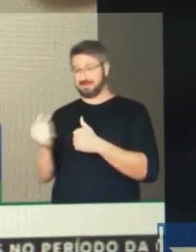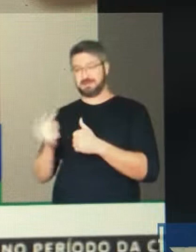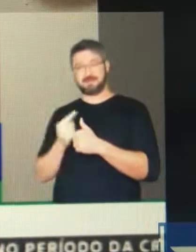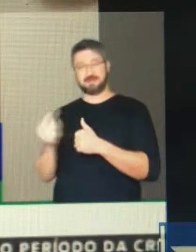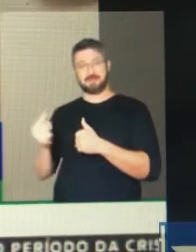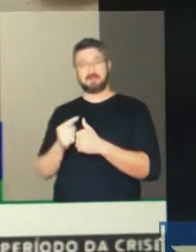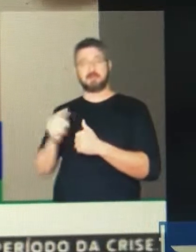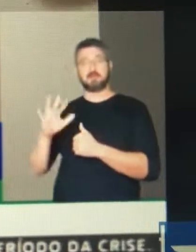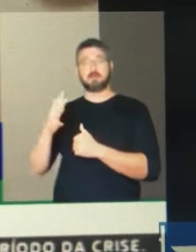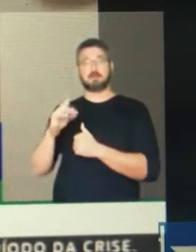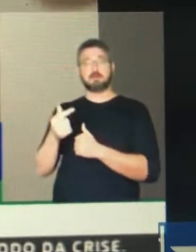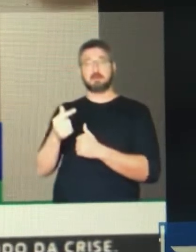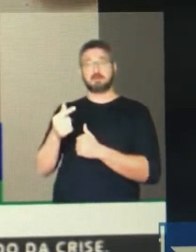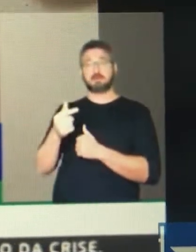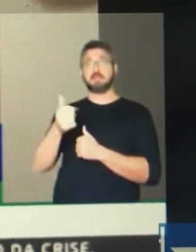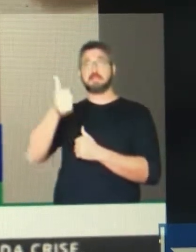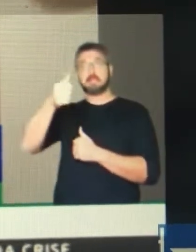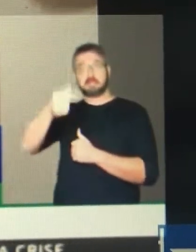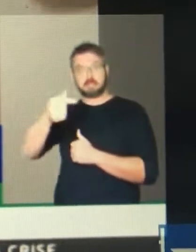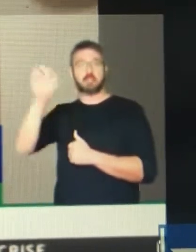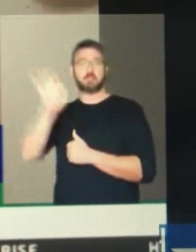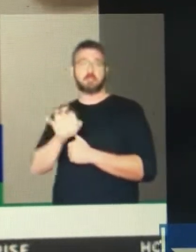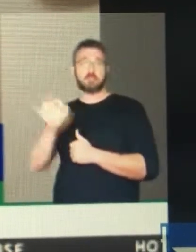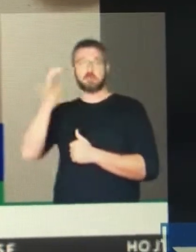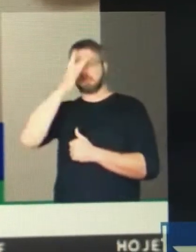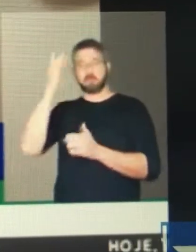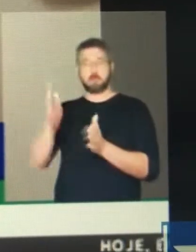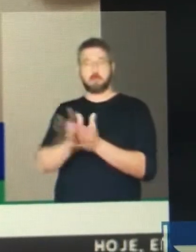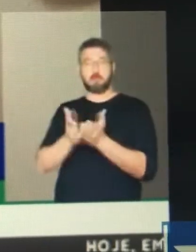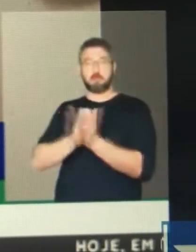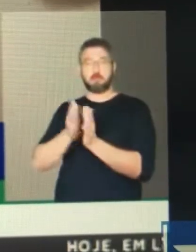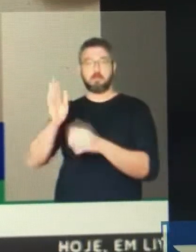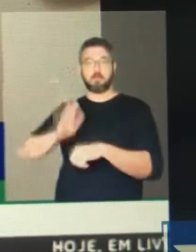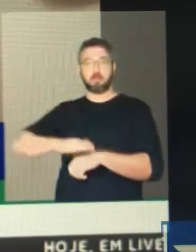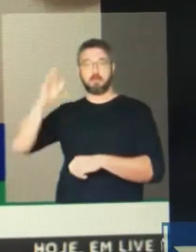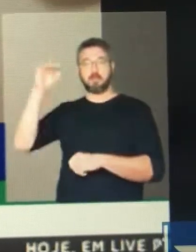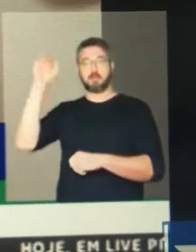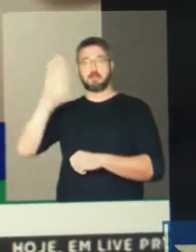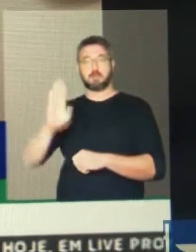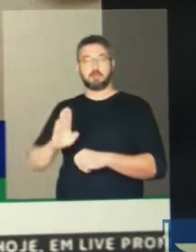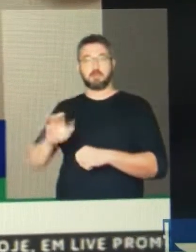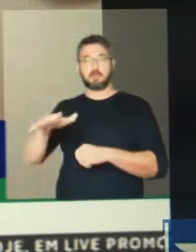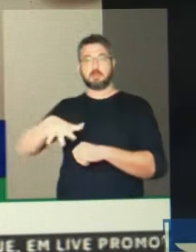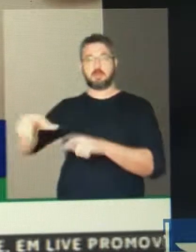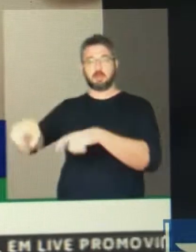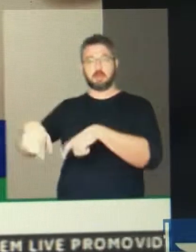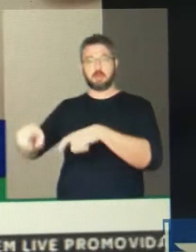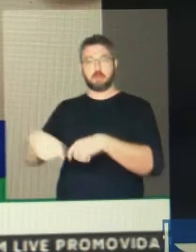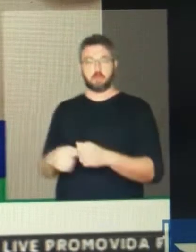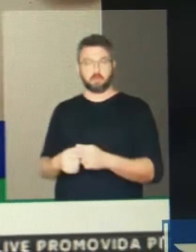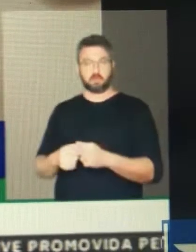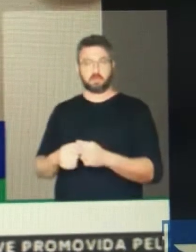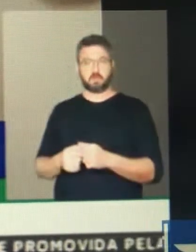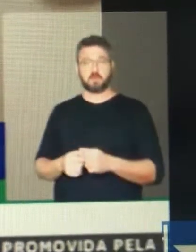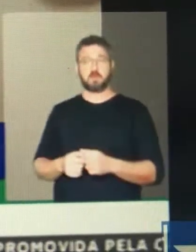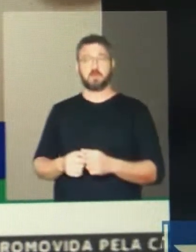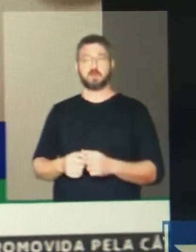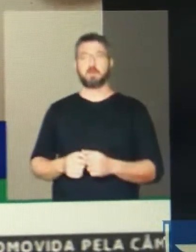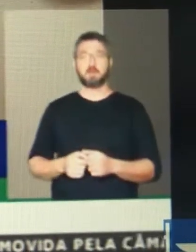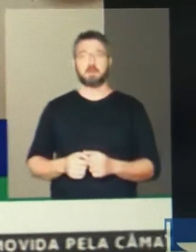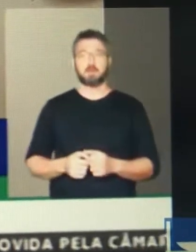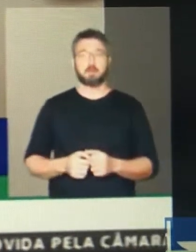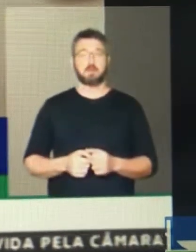campo. Vigurando no topo desse rango. Logo atrás, em Maranhão e Pará, cada um com 11%. Em seguida,